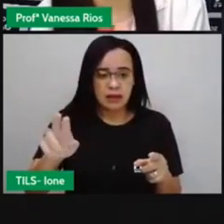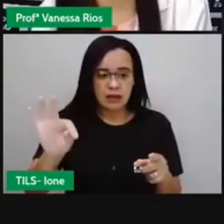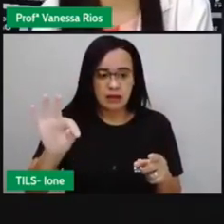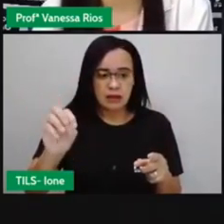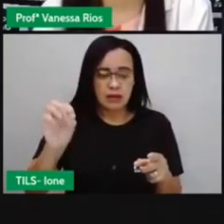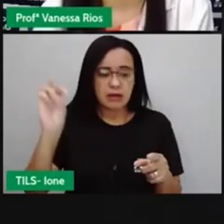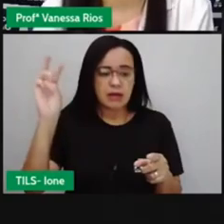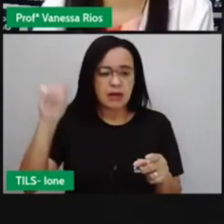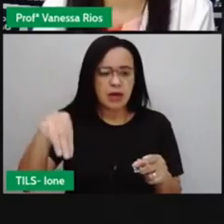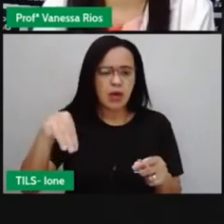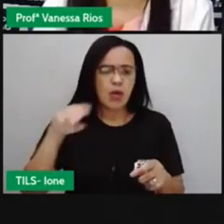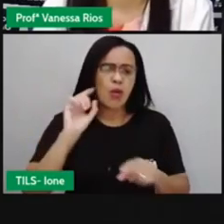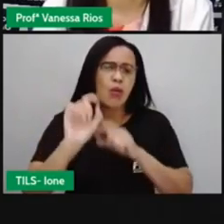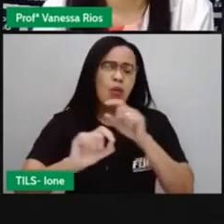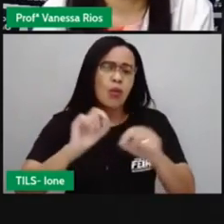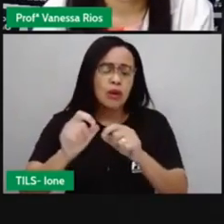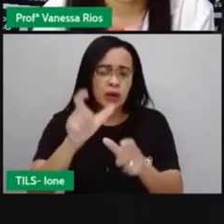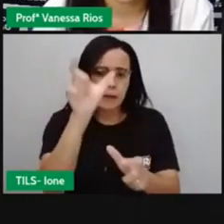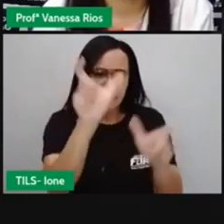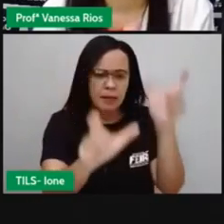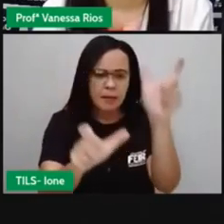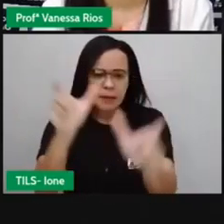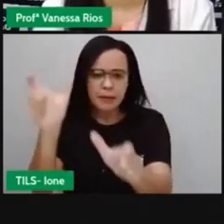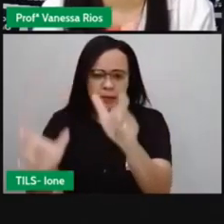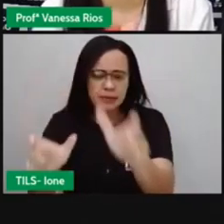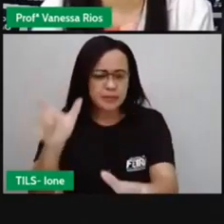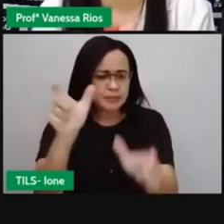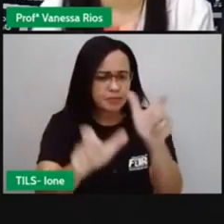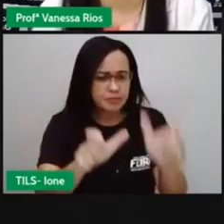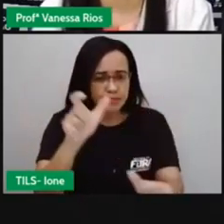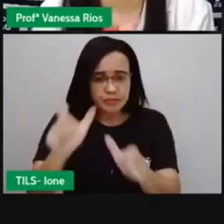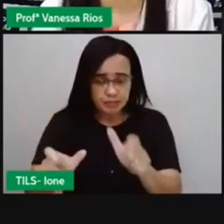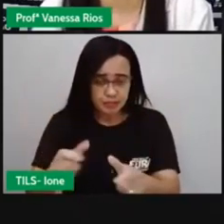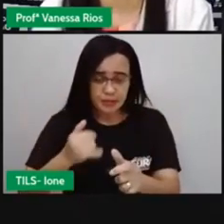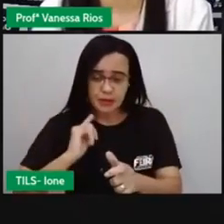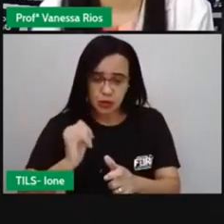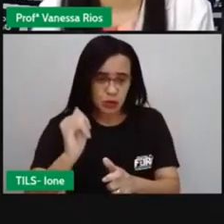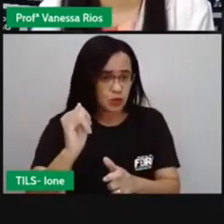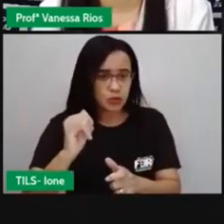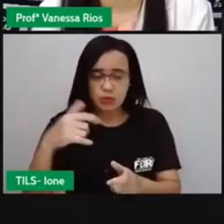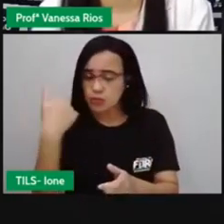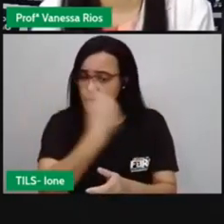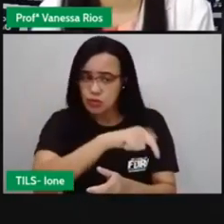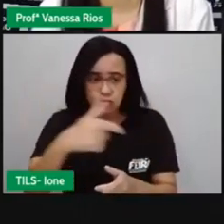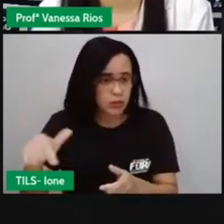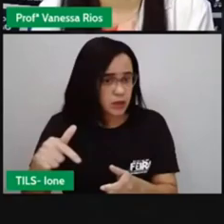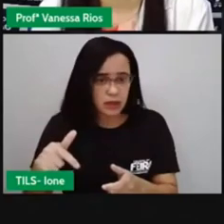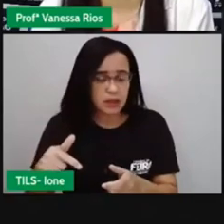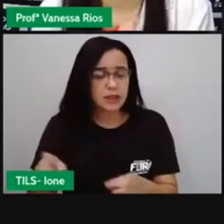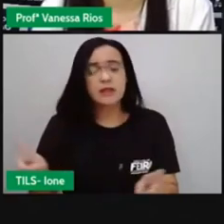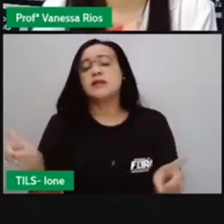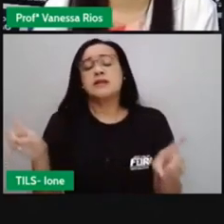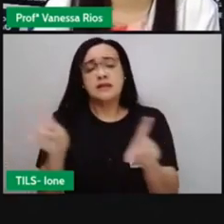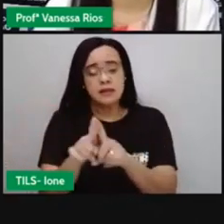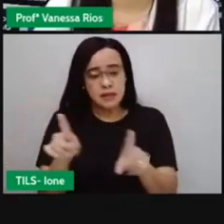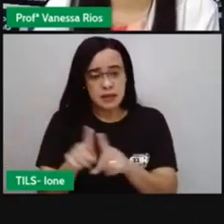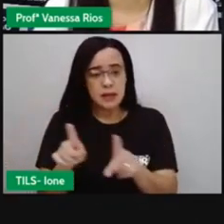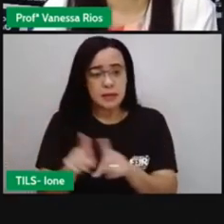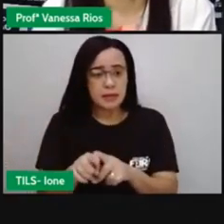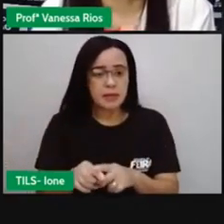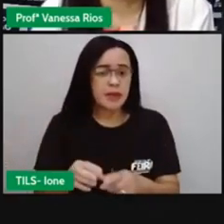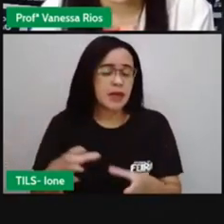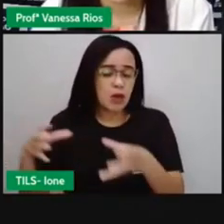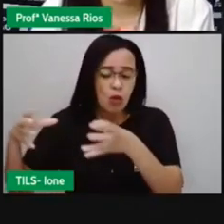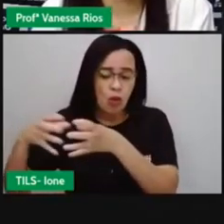personagens, vimos que não tem o narrador, já observamos também que o cartoon entra dentro do grupo